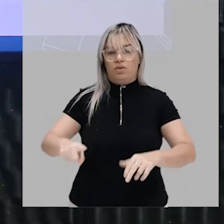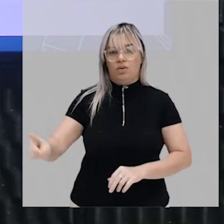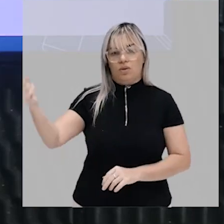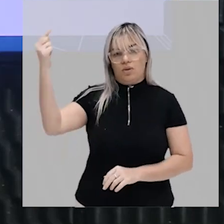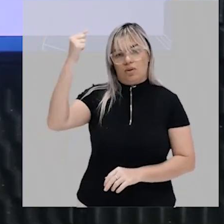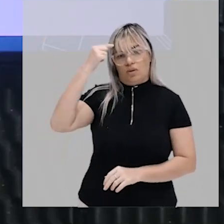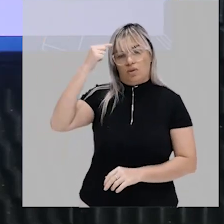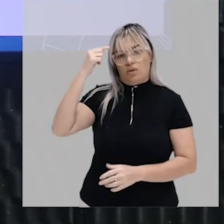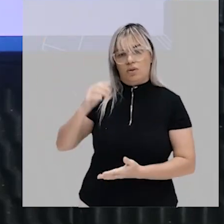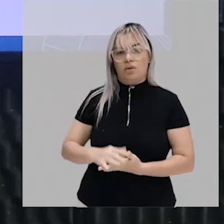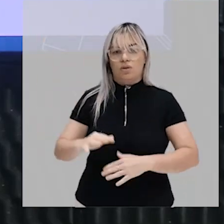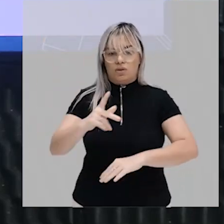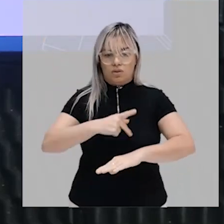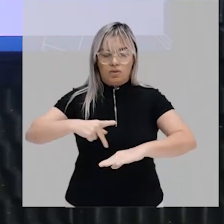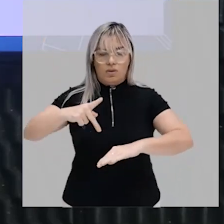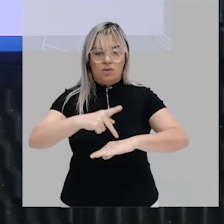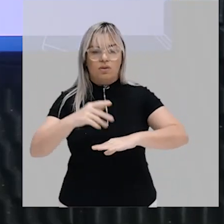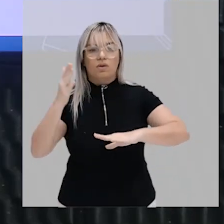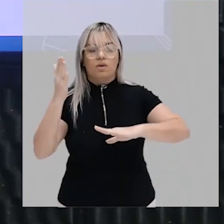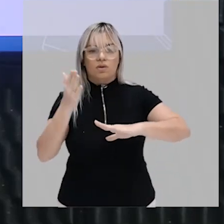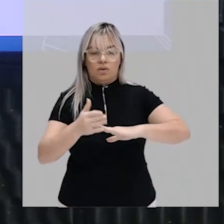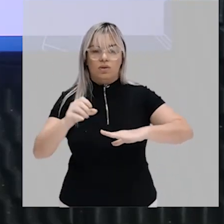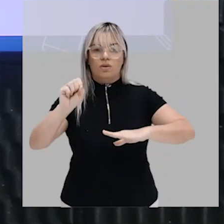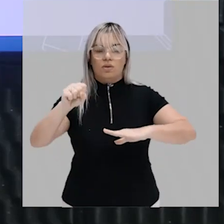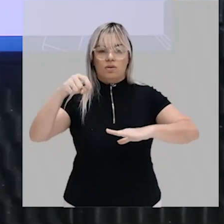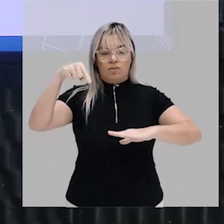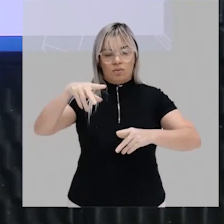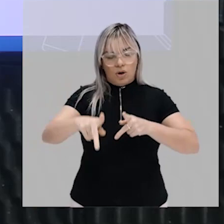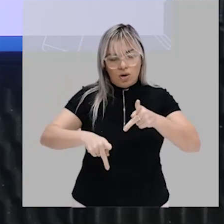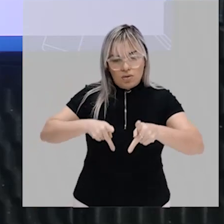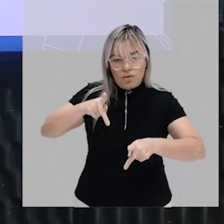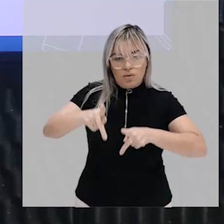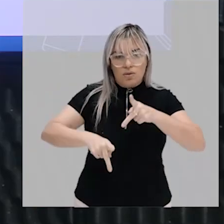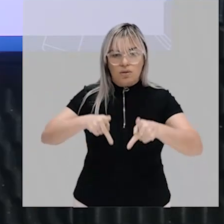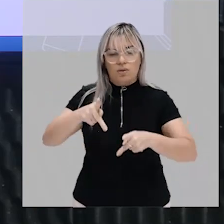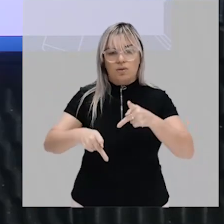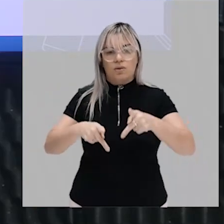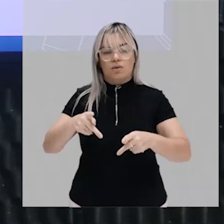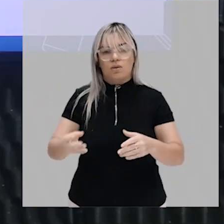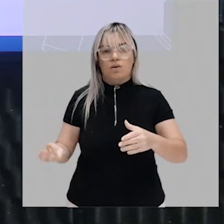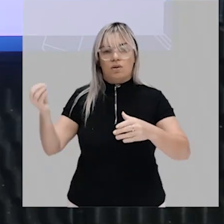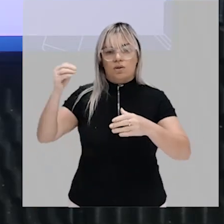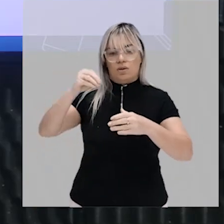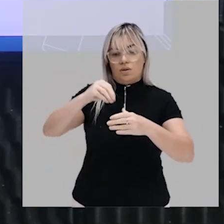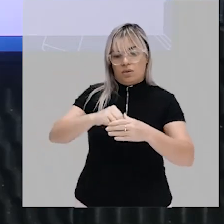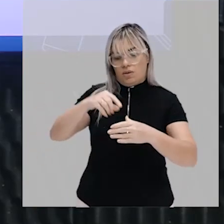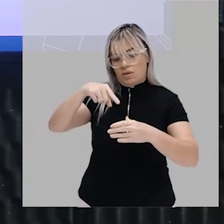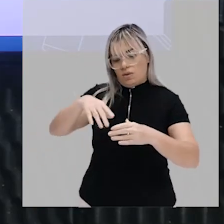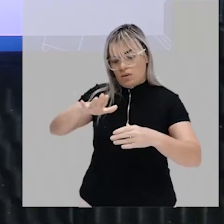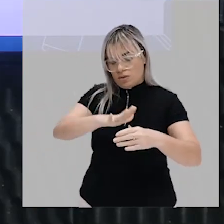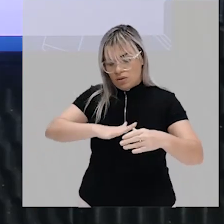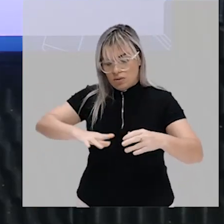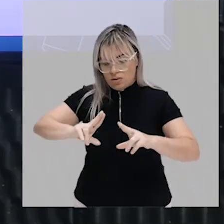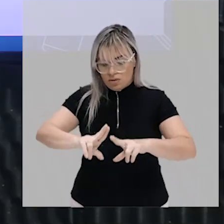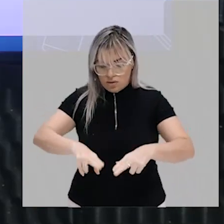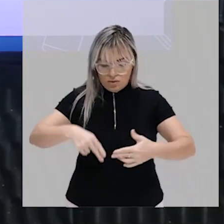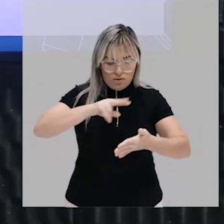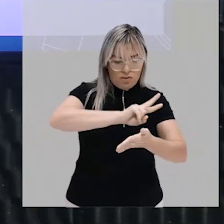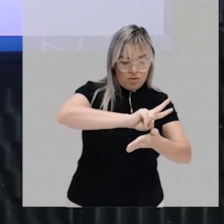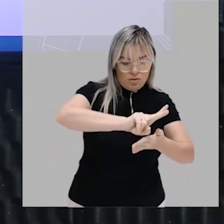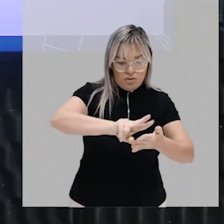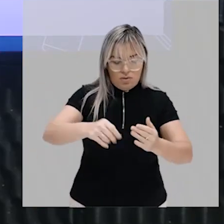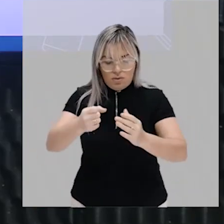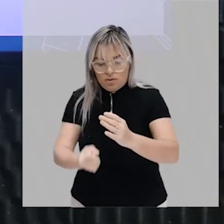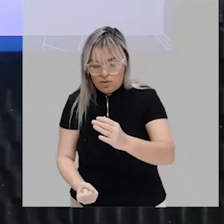do estado moderno também está presente que a ideia de povo está inserido essas múltiplas etnias e origens